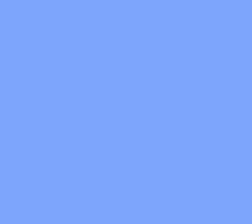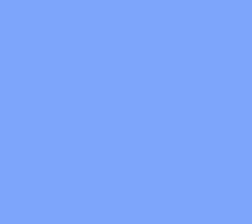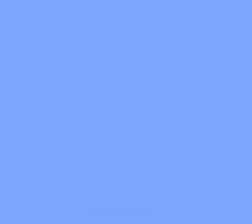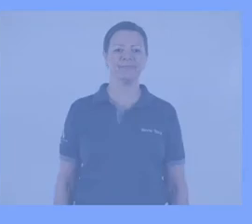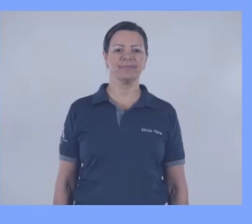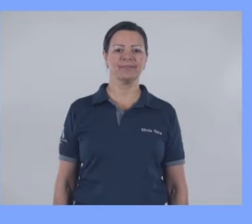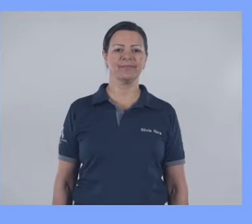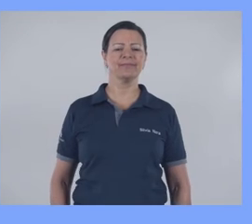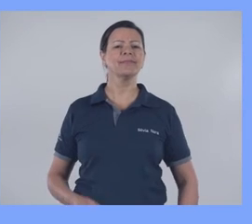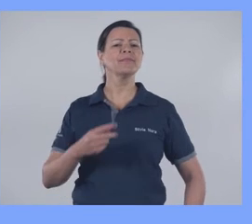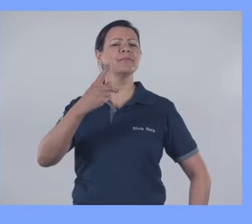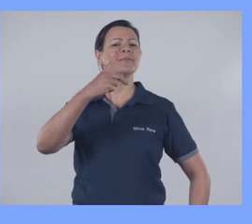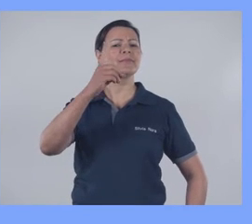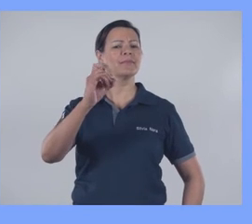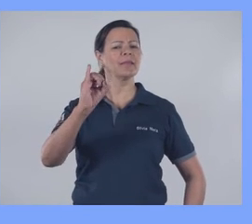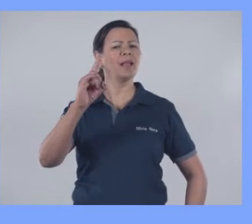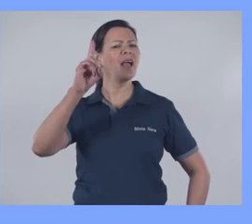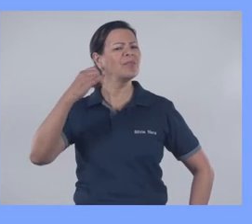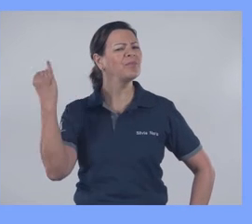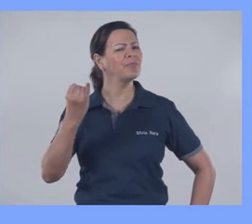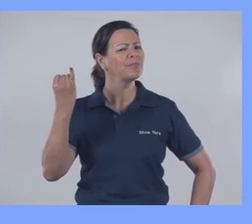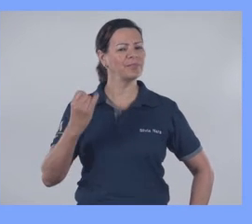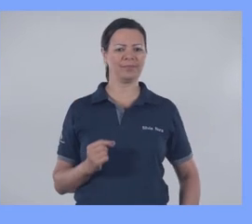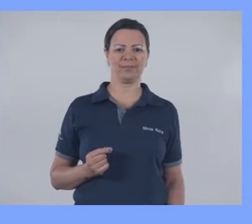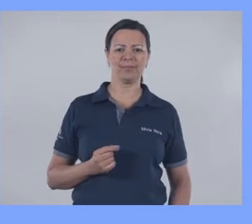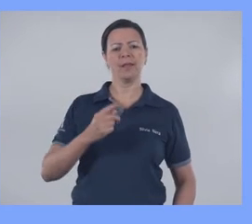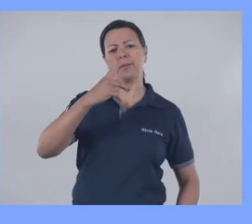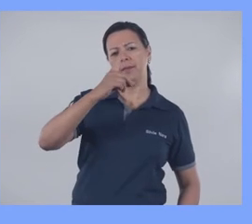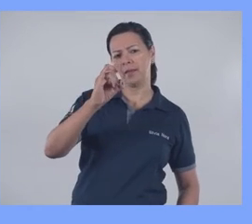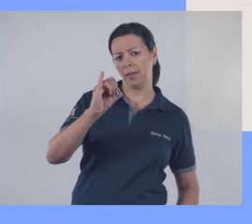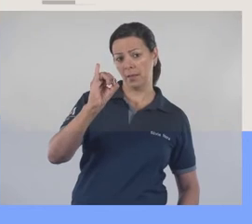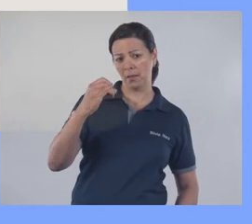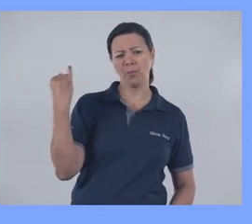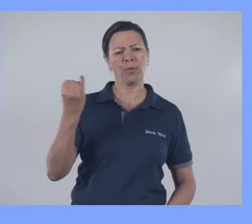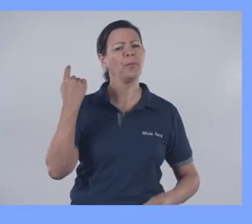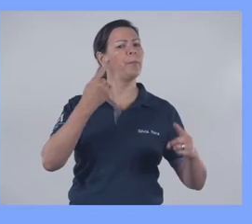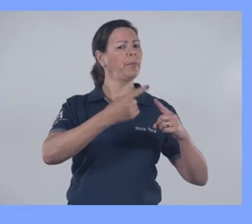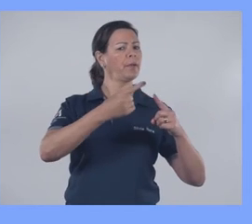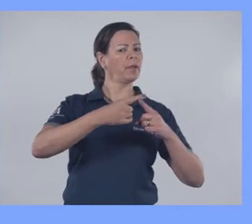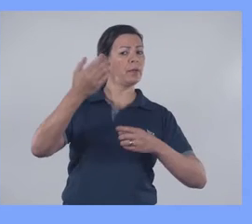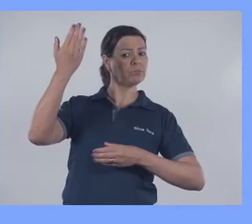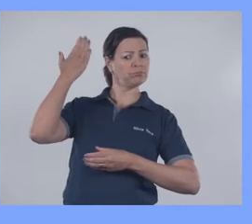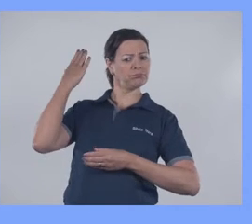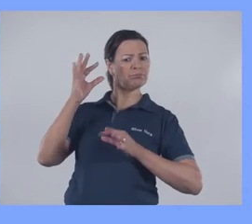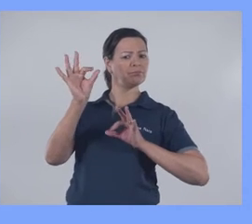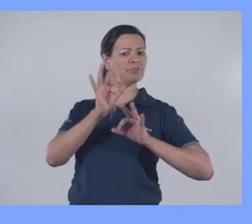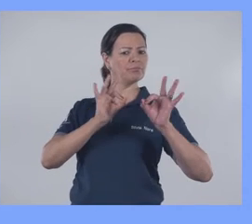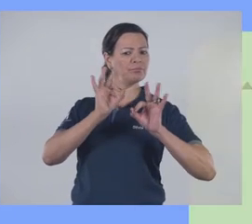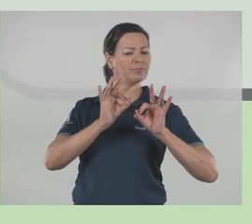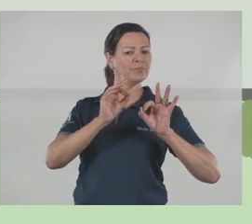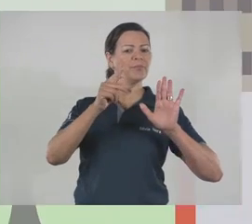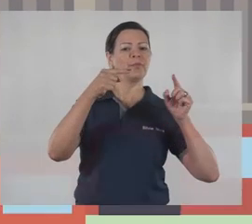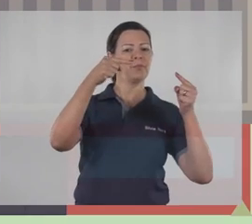Por que o PDI é importante? O PDI é importante porque prevê objetivos estratégicos que